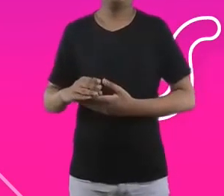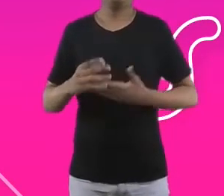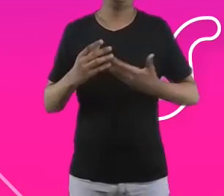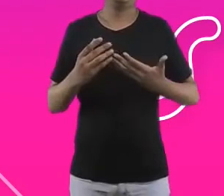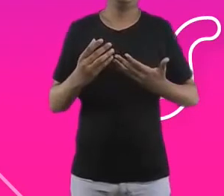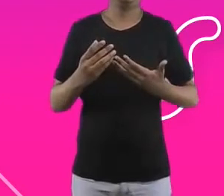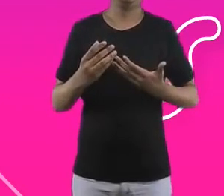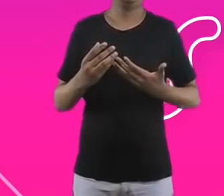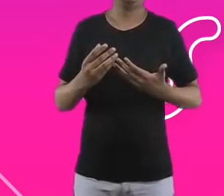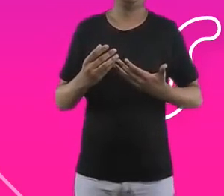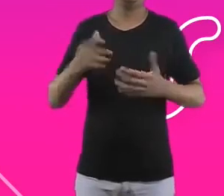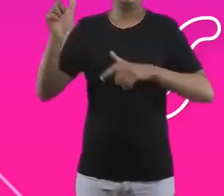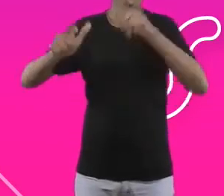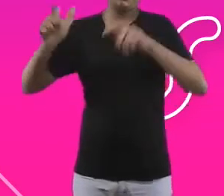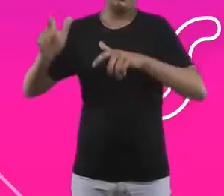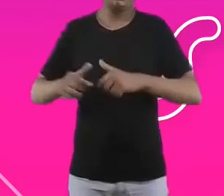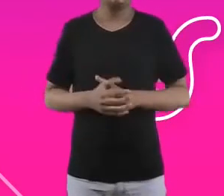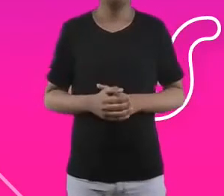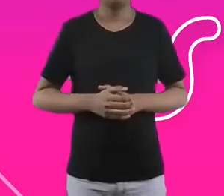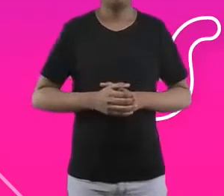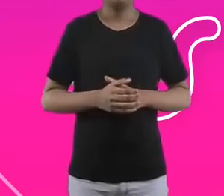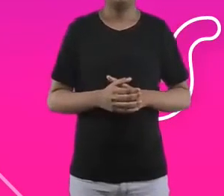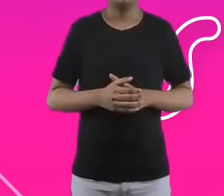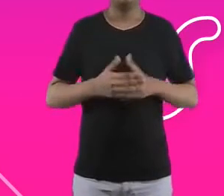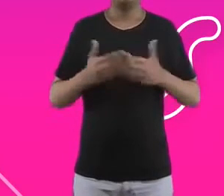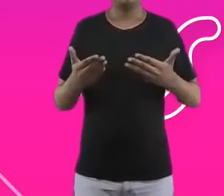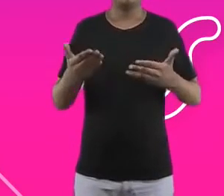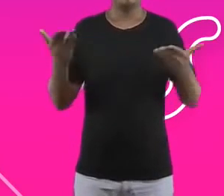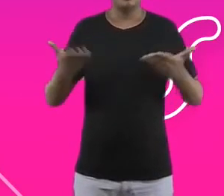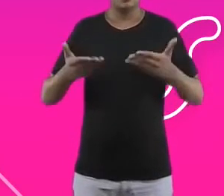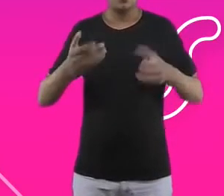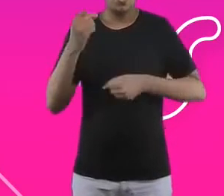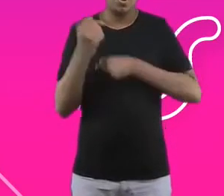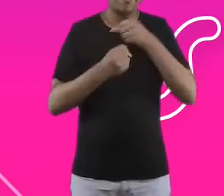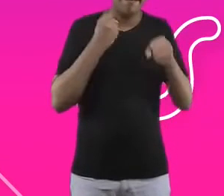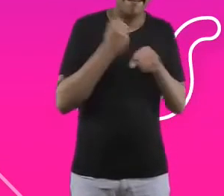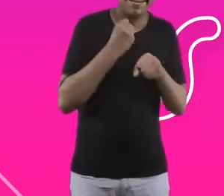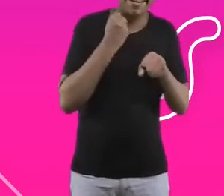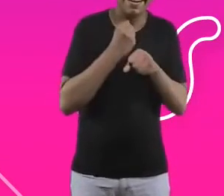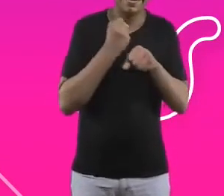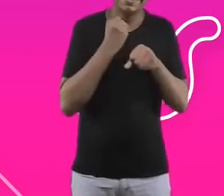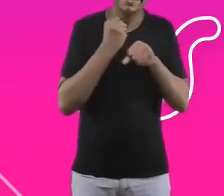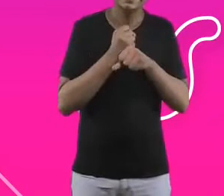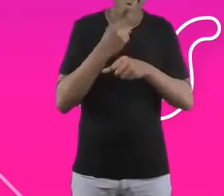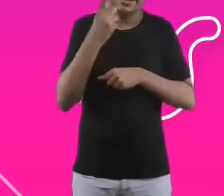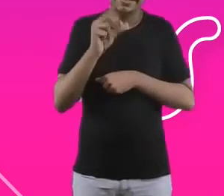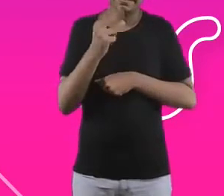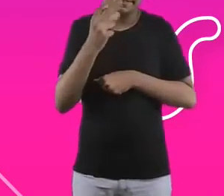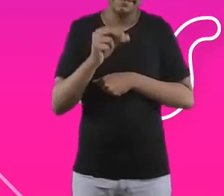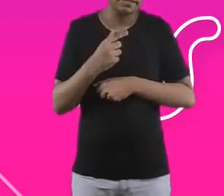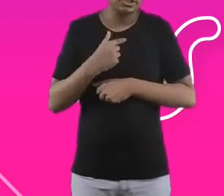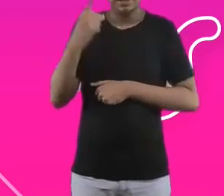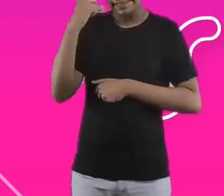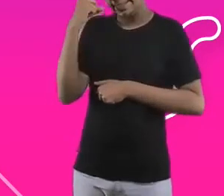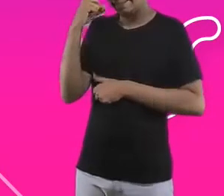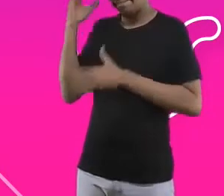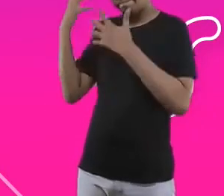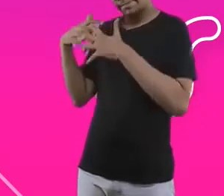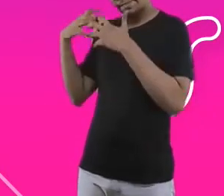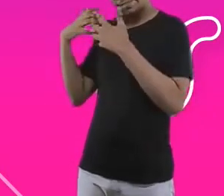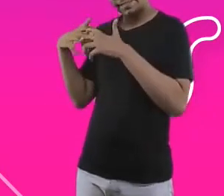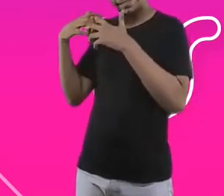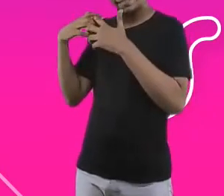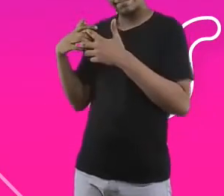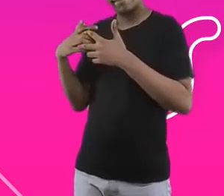um pouquinho de como é que a gente passou esse ano, né? Acho que alguns dos insights que a gente teve esse ano foram justamente que a gente pode fazer muito